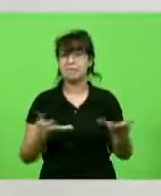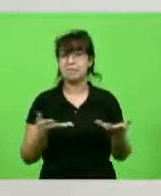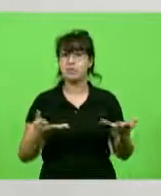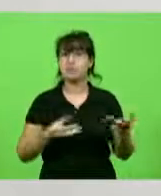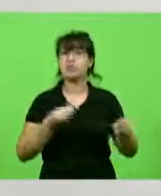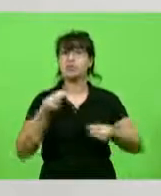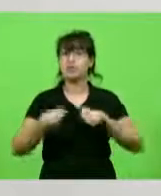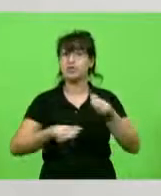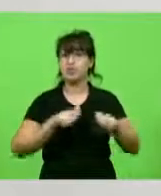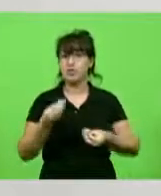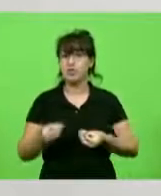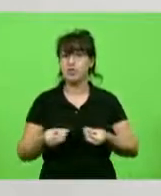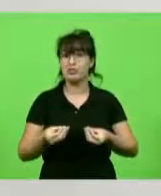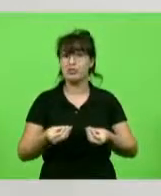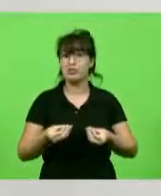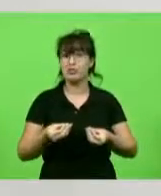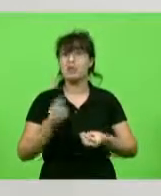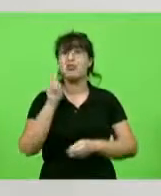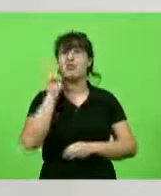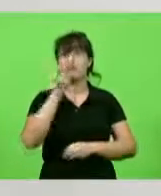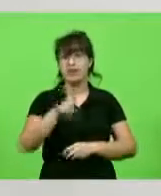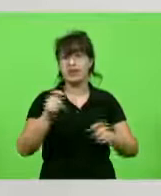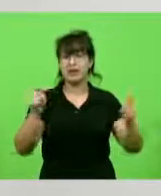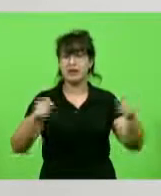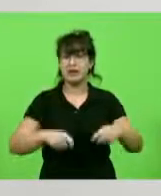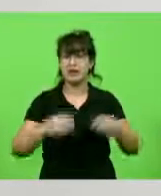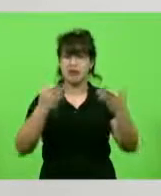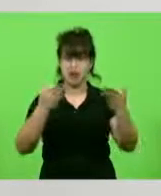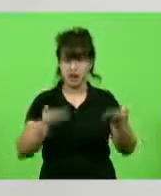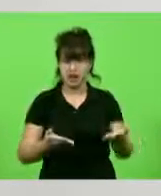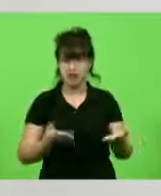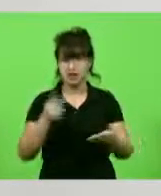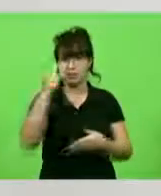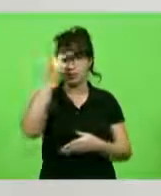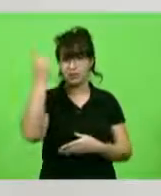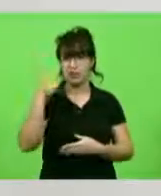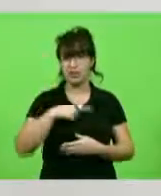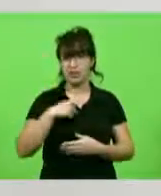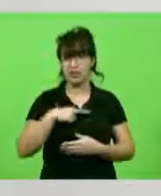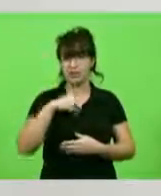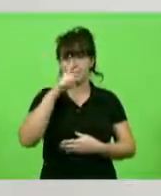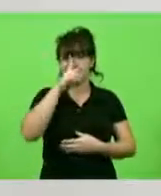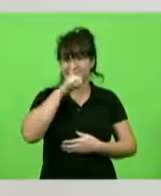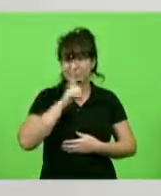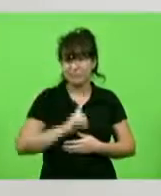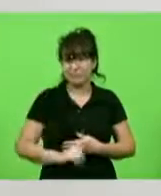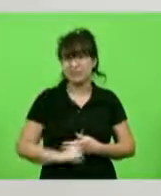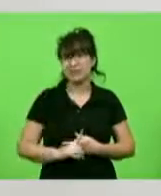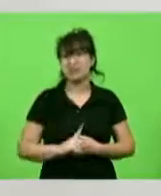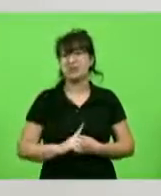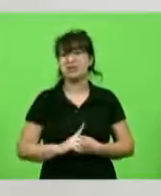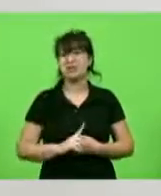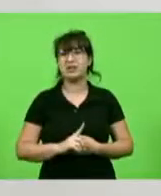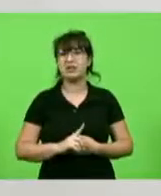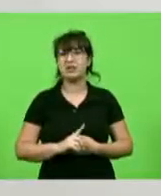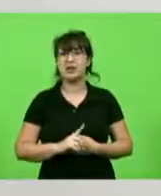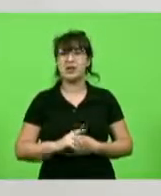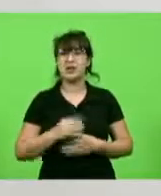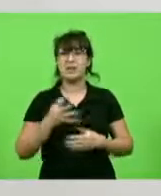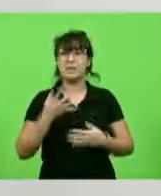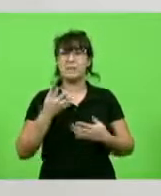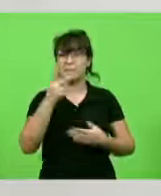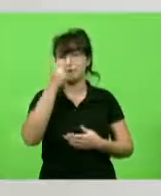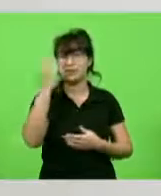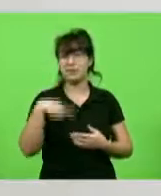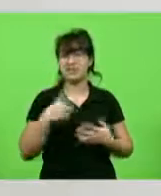eu disse, são essas condições de estresse que levam a pessoa à depressão, e a depressão ela leva o álcool, a depressão ela leva a pessoa